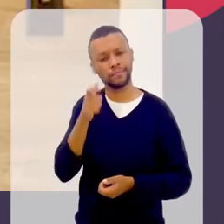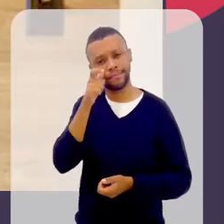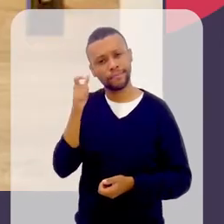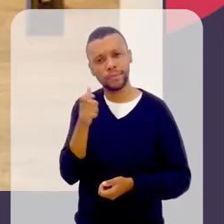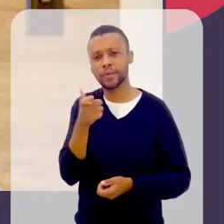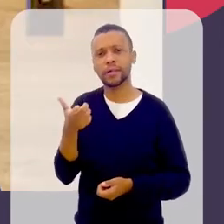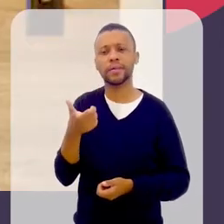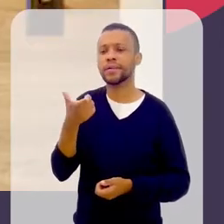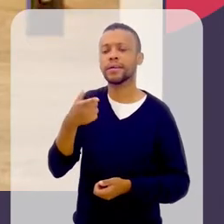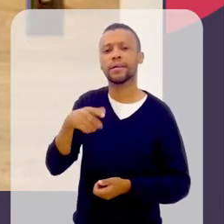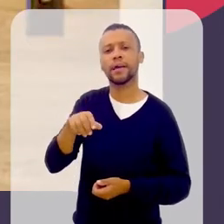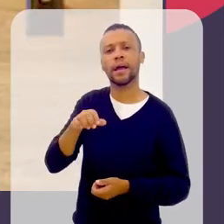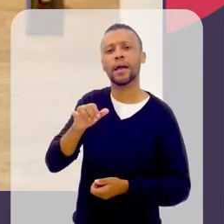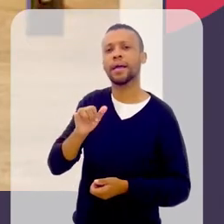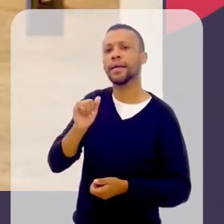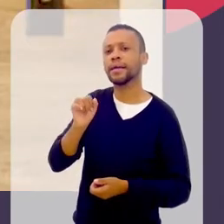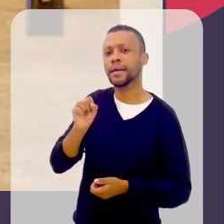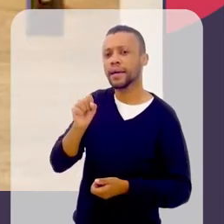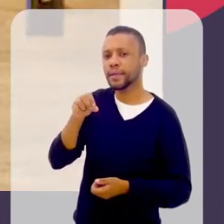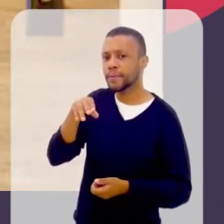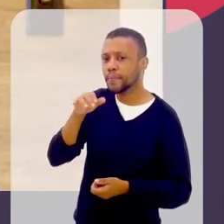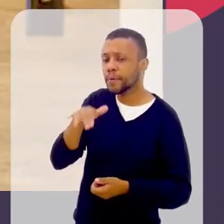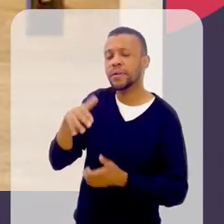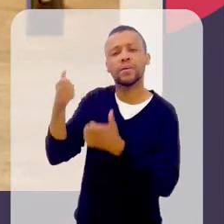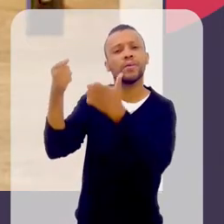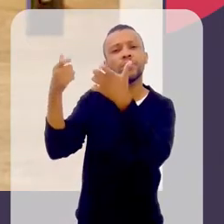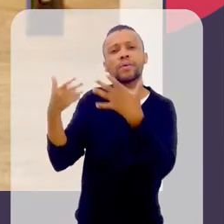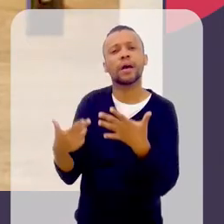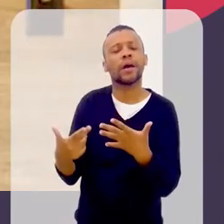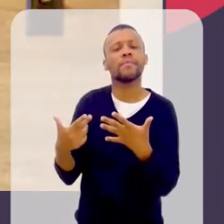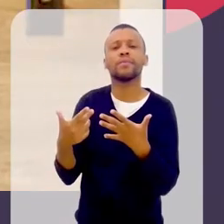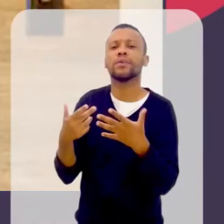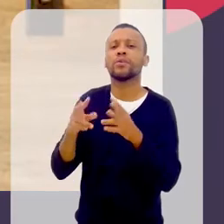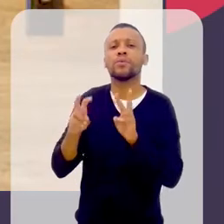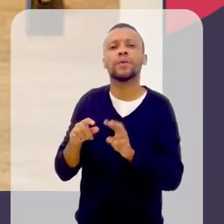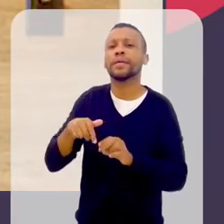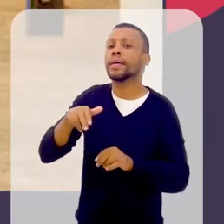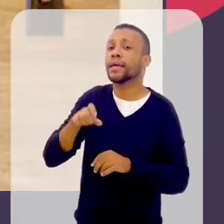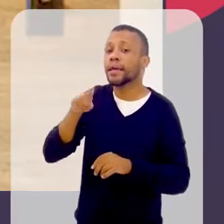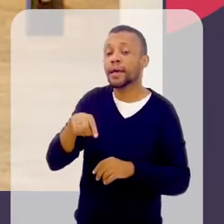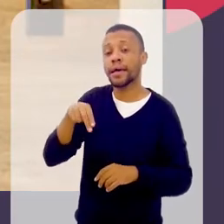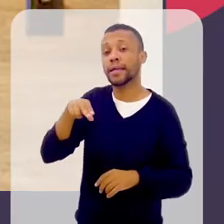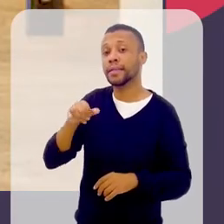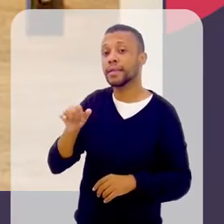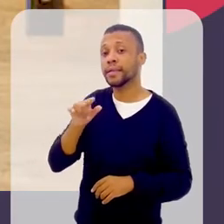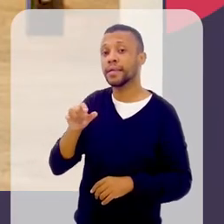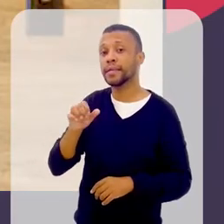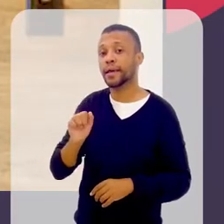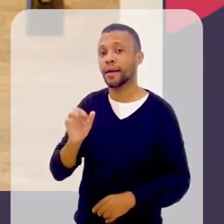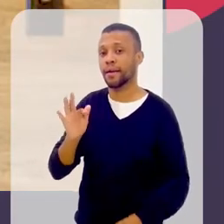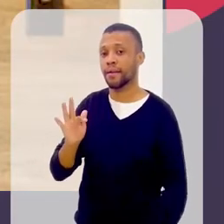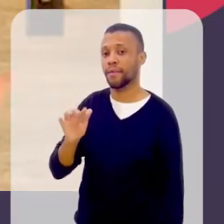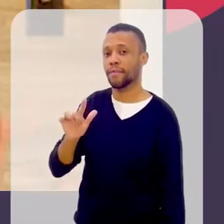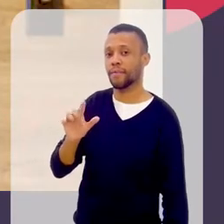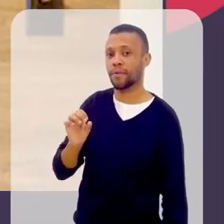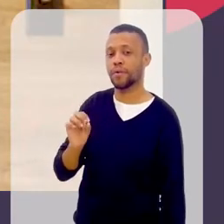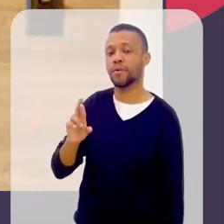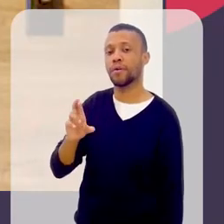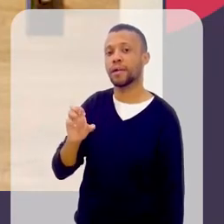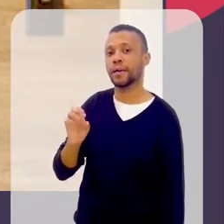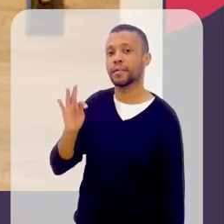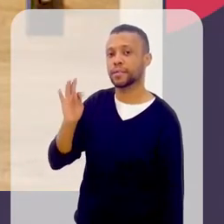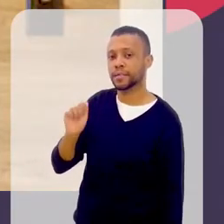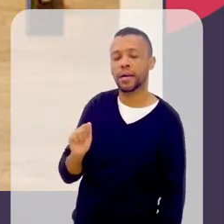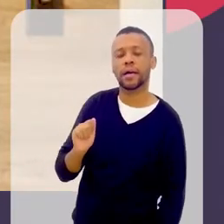Interessante. Eu queria que a Yasmin falasse um pouco pra gente, afinal, quem é a Anísia Floresta? O que que essa mulher